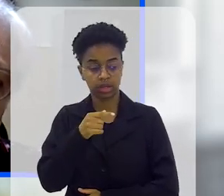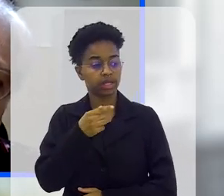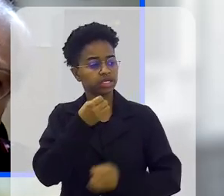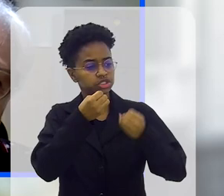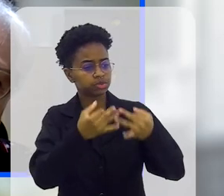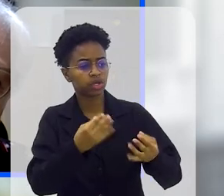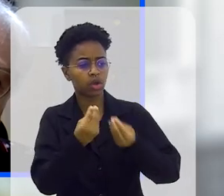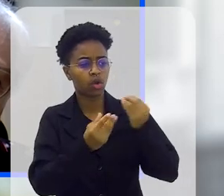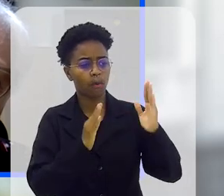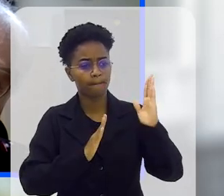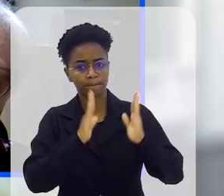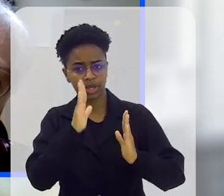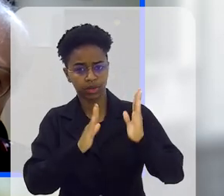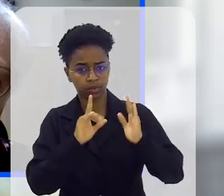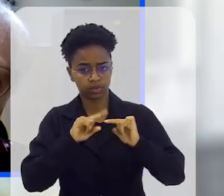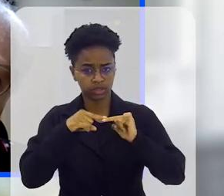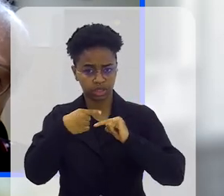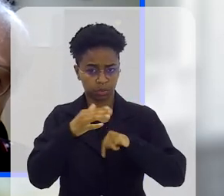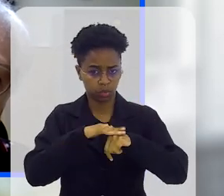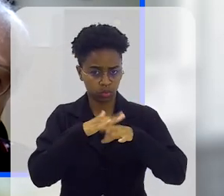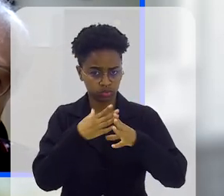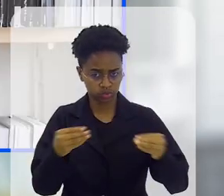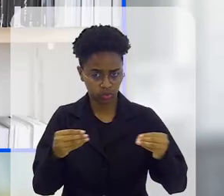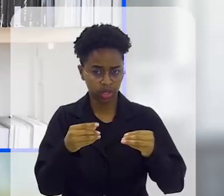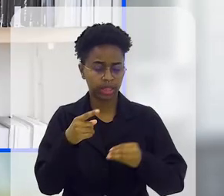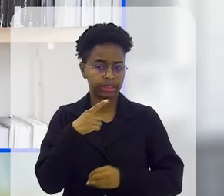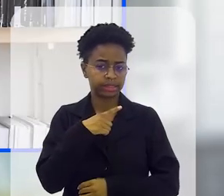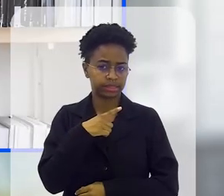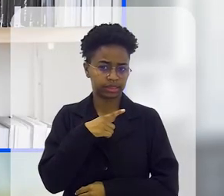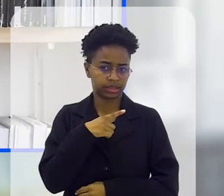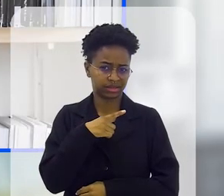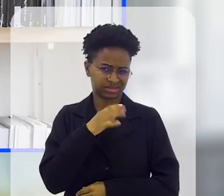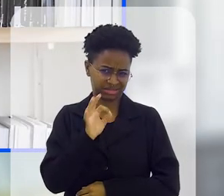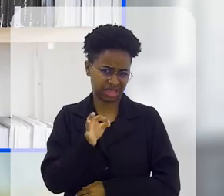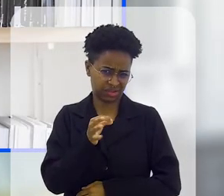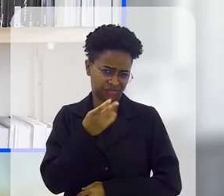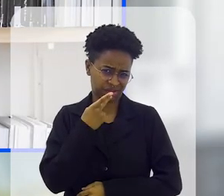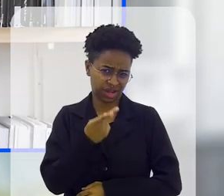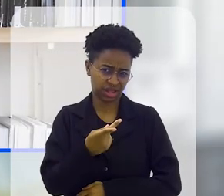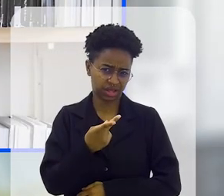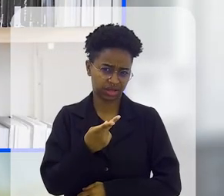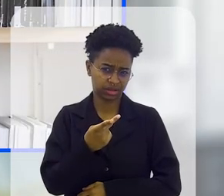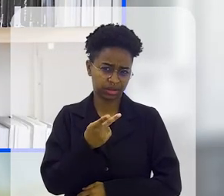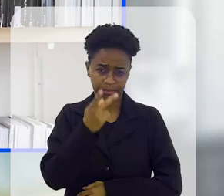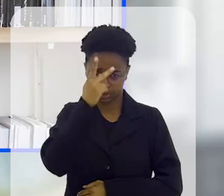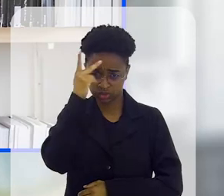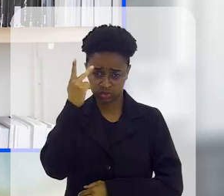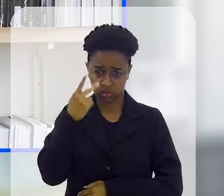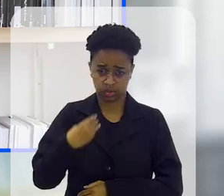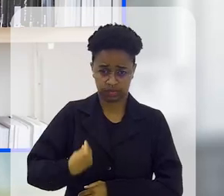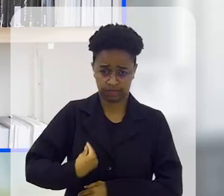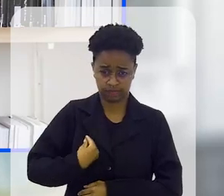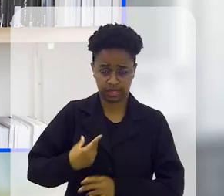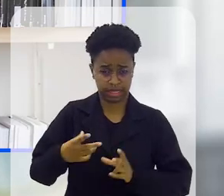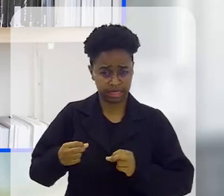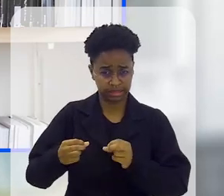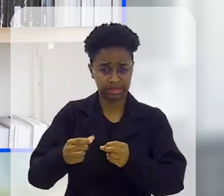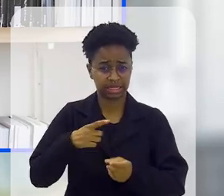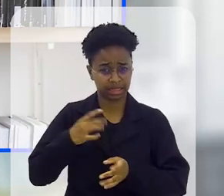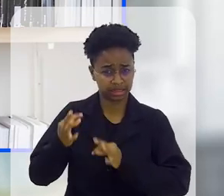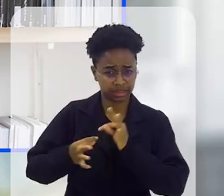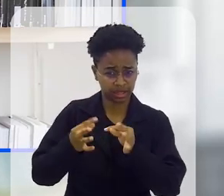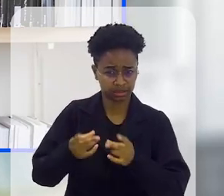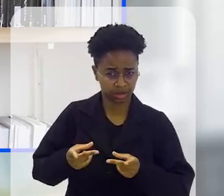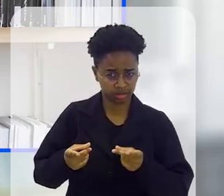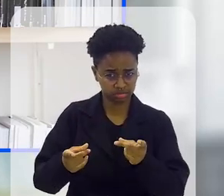Flávia, fala um pouquinho sobre esse período depois da cura, existe... é correto a gente afirmar que quem passa pelo câncer, ele está sempre